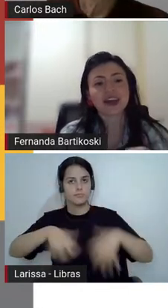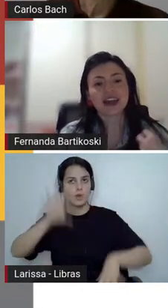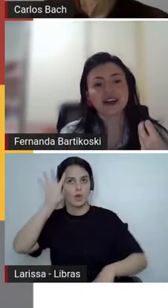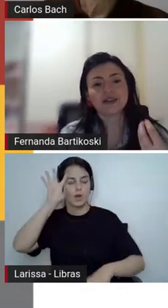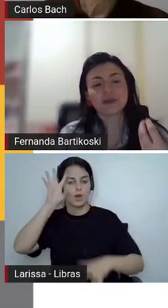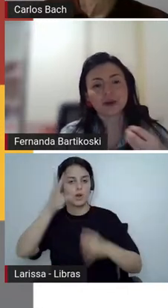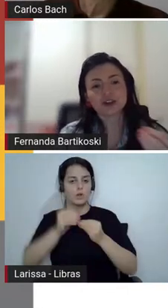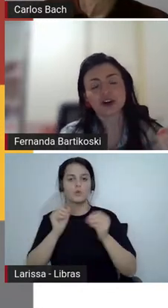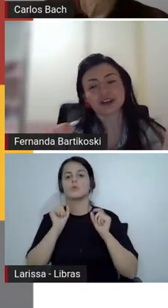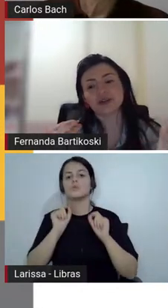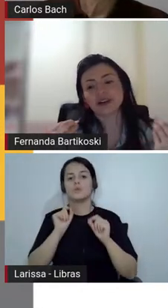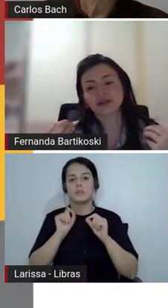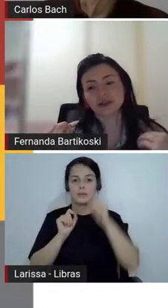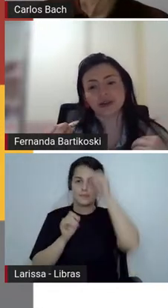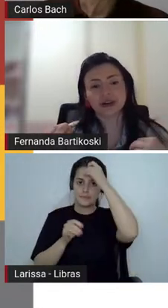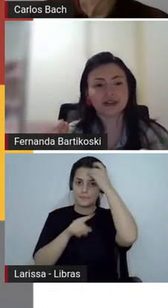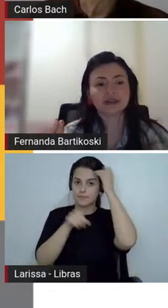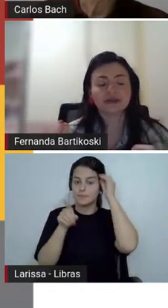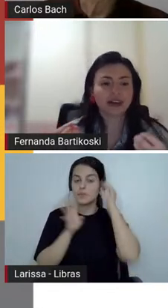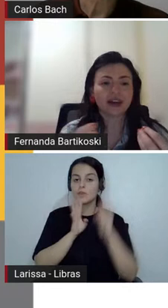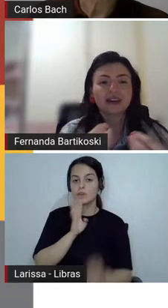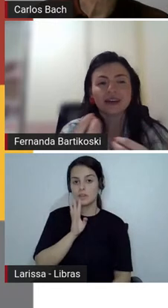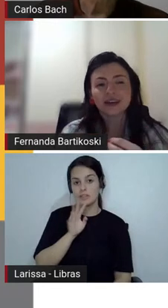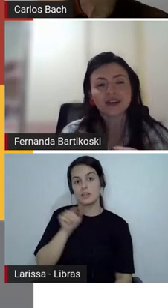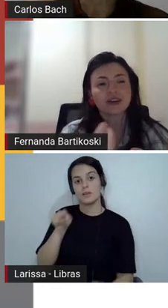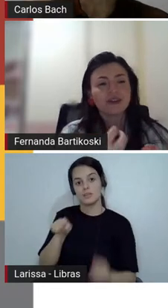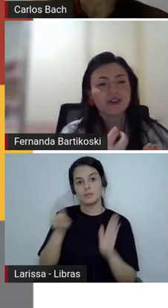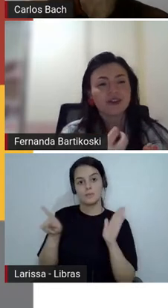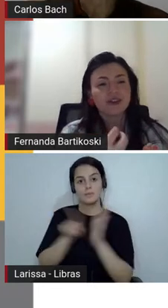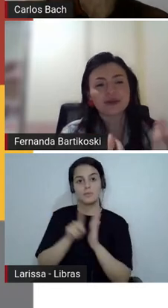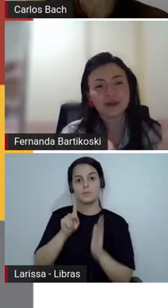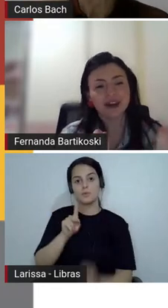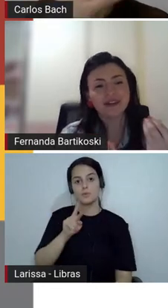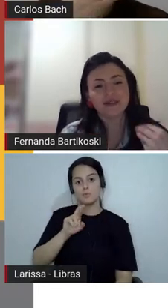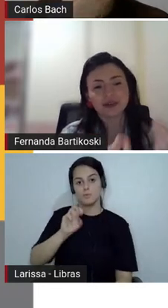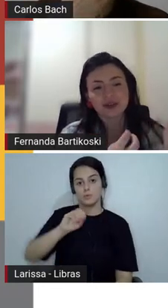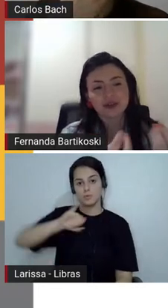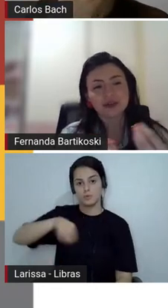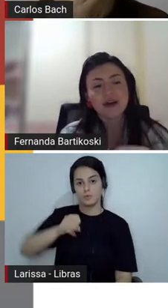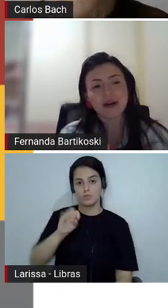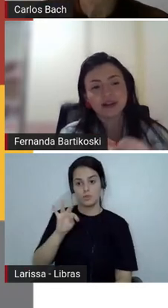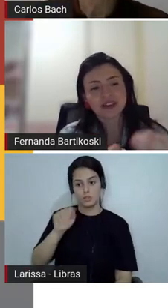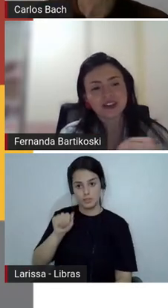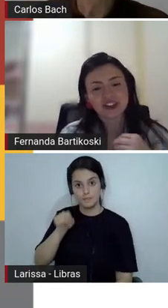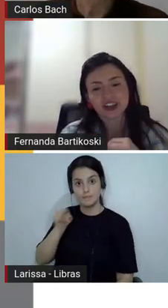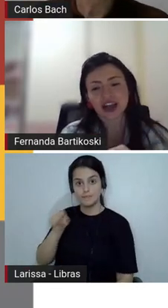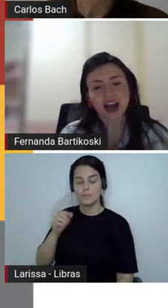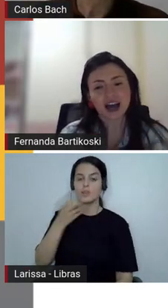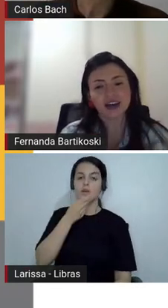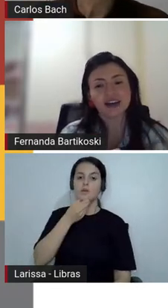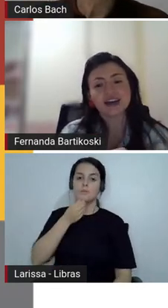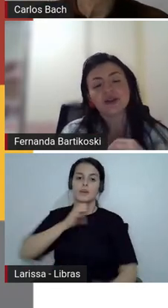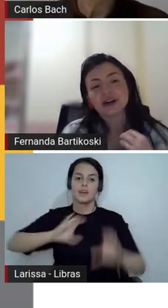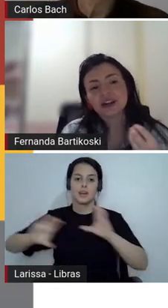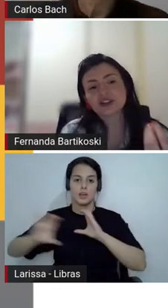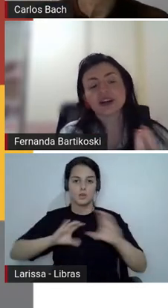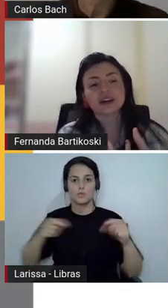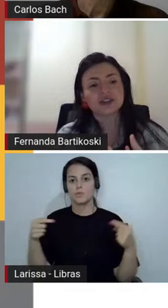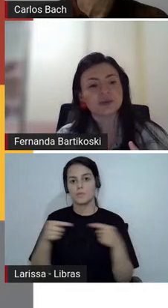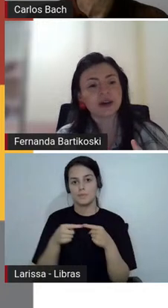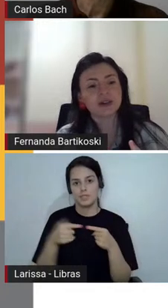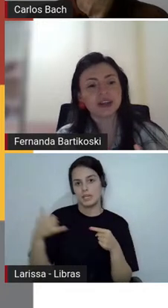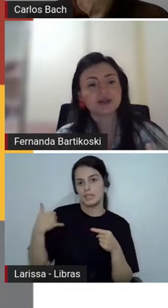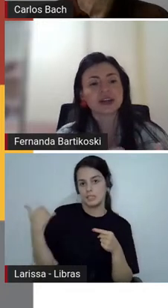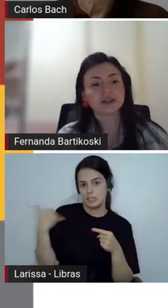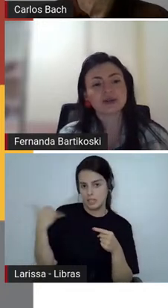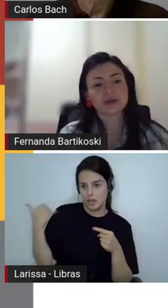ele é o Projoto é um cantor né que fala muito bem com o nosso com a nossa faixa etária eu acredito